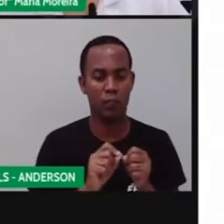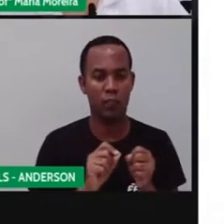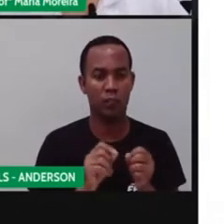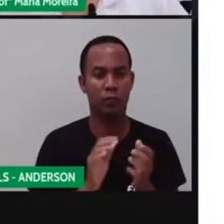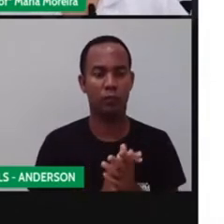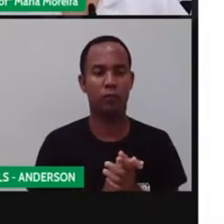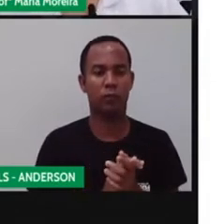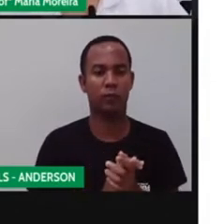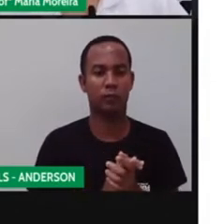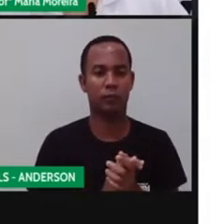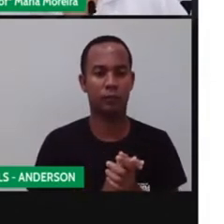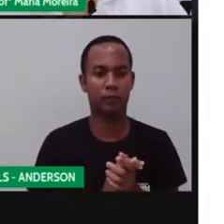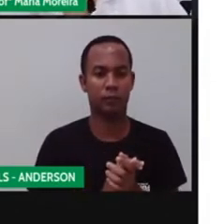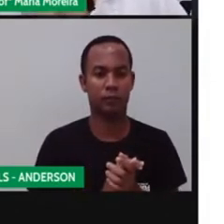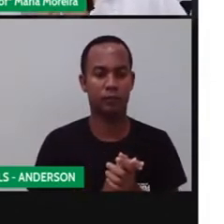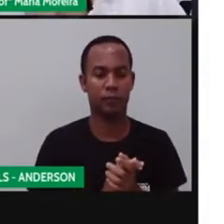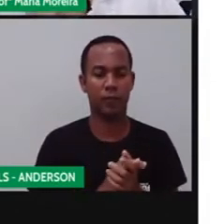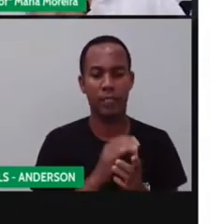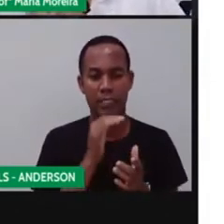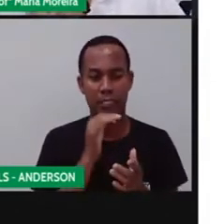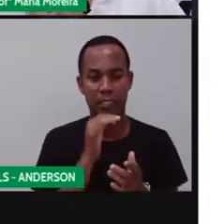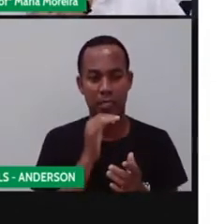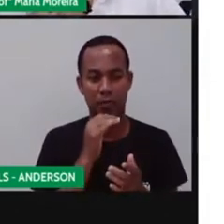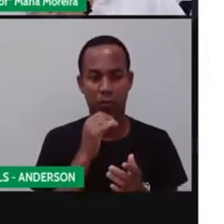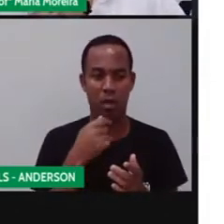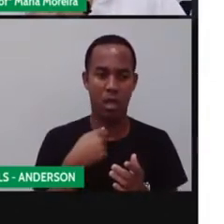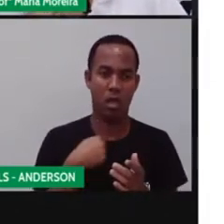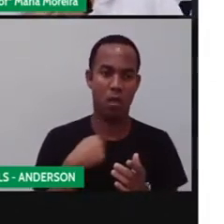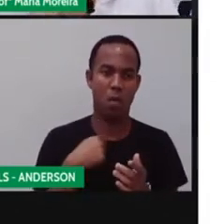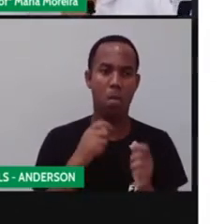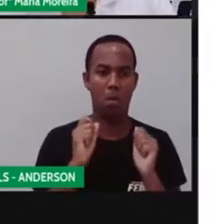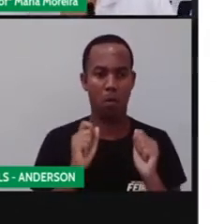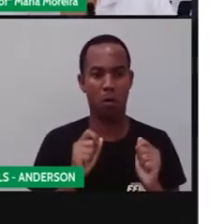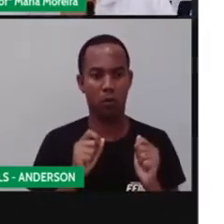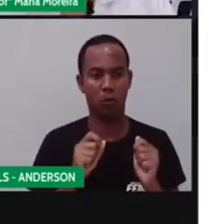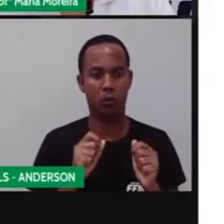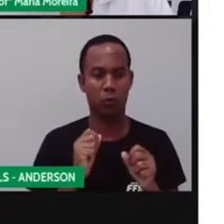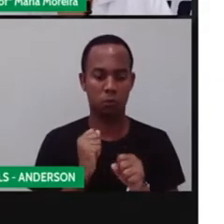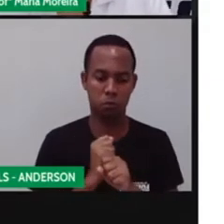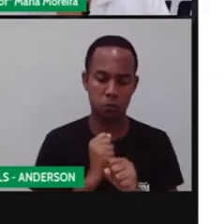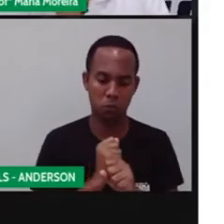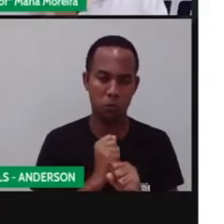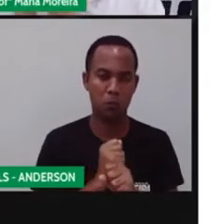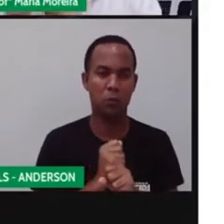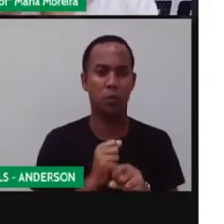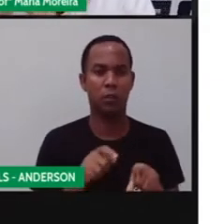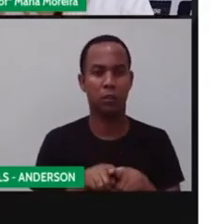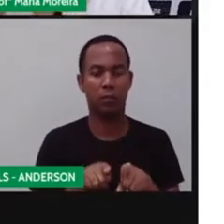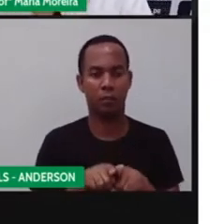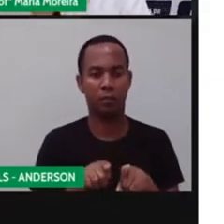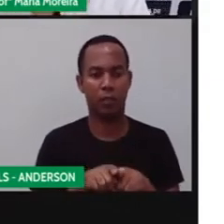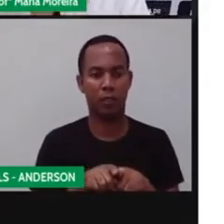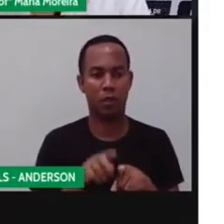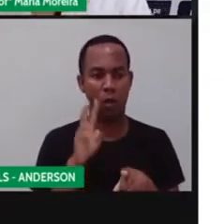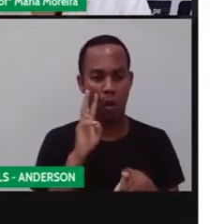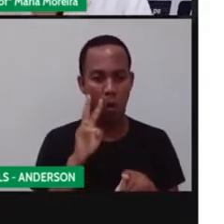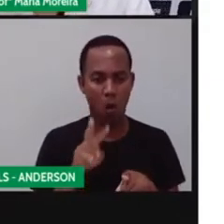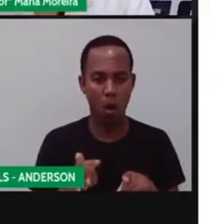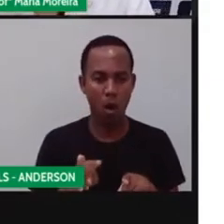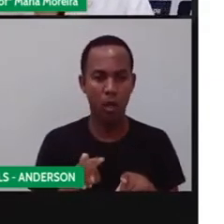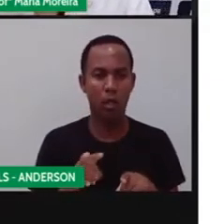Como assim de forma artesanal? Que eu posso construir na minha casa. que a pessoa, ela vai fazer, olha, uma quantidade